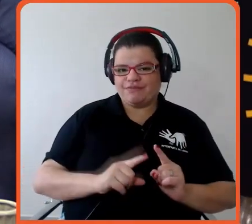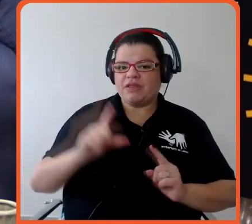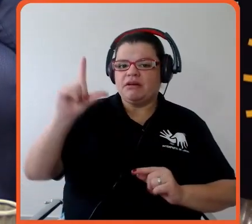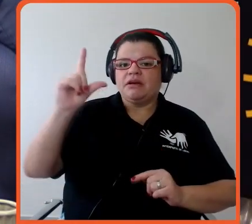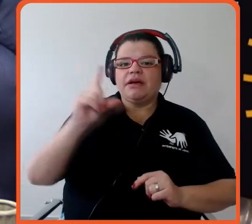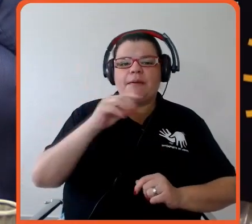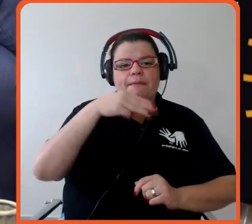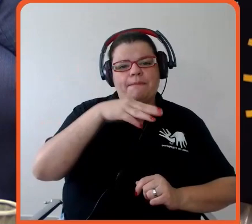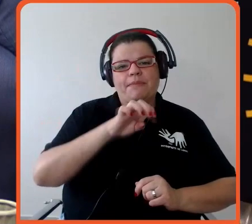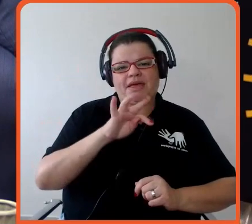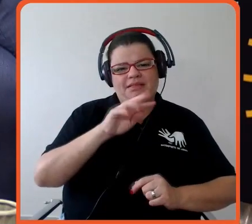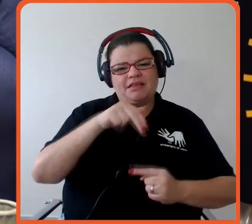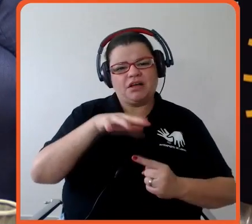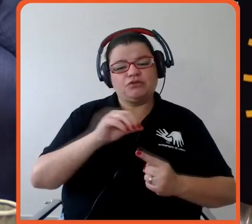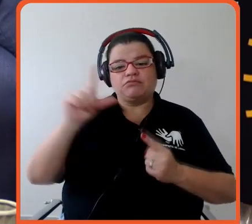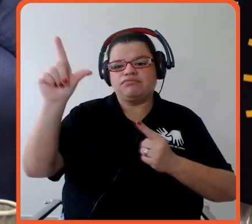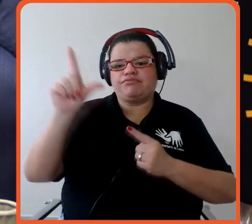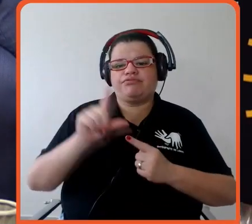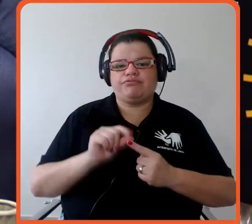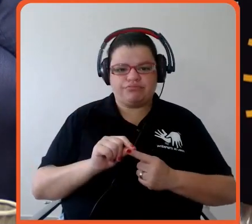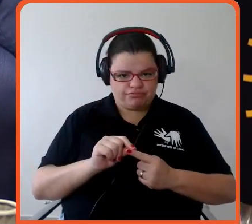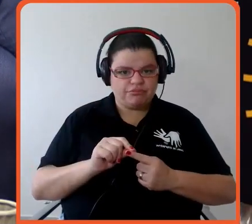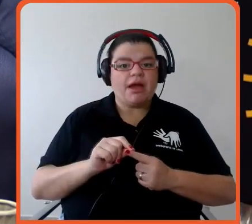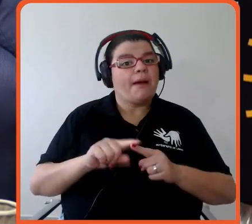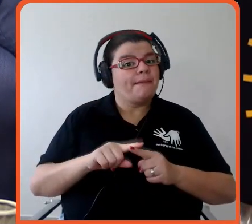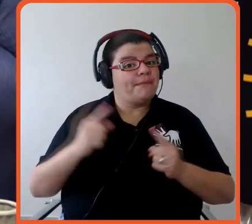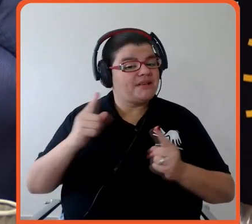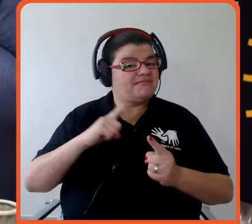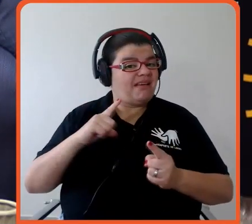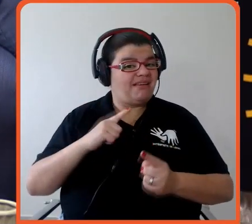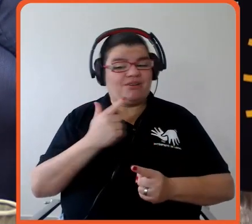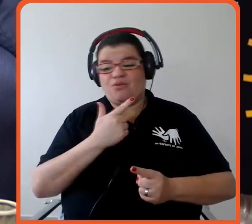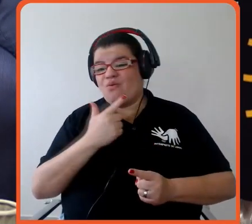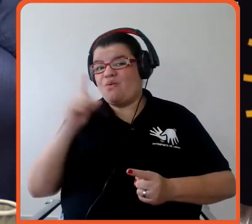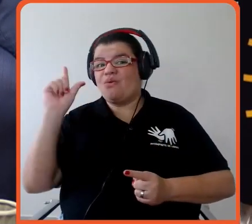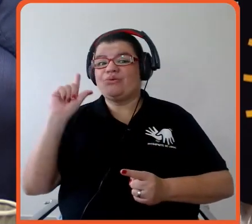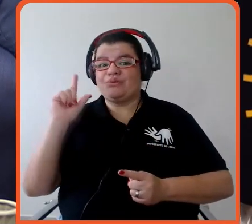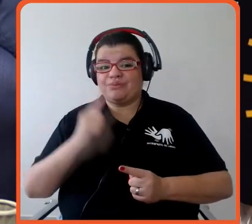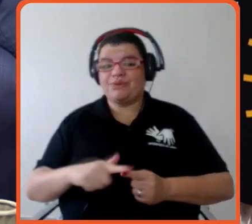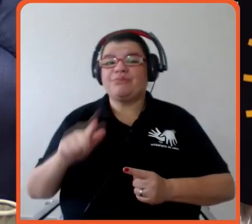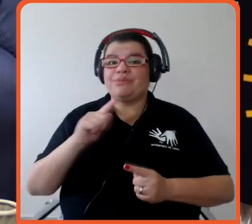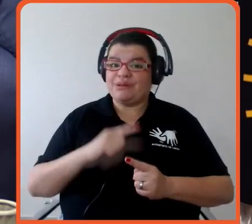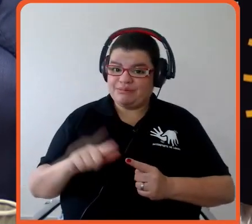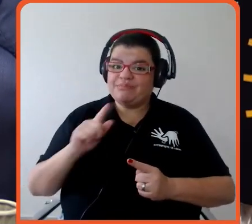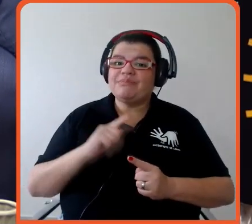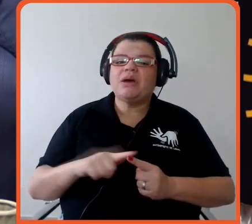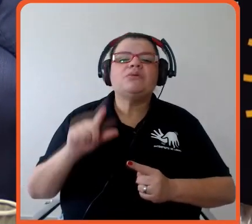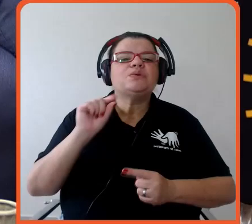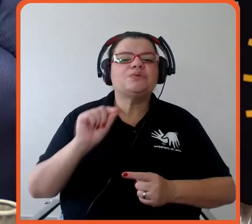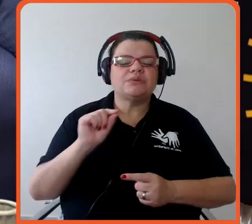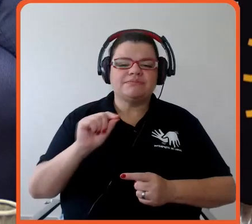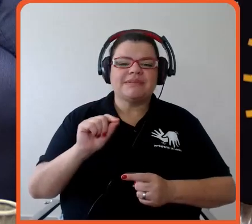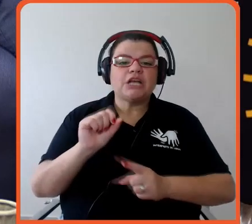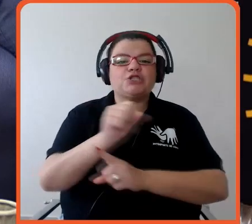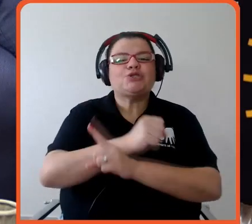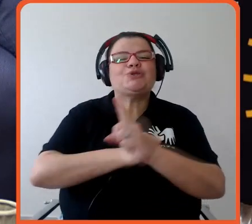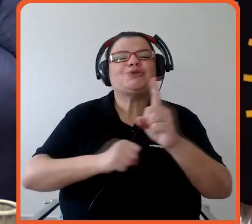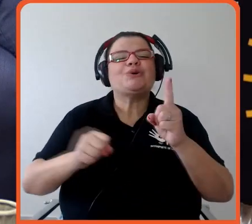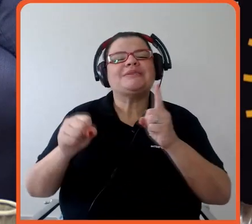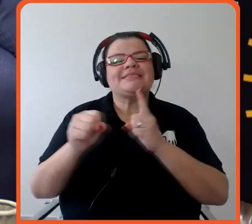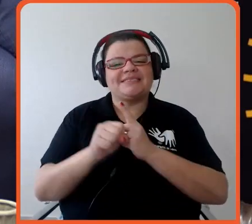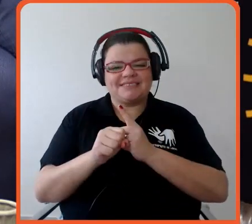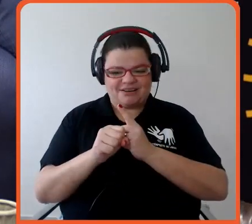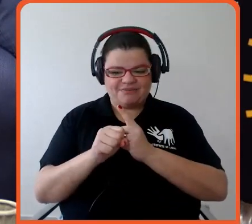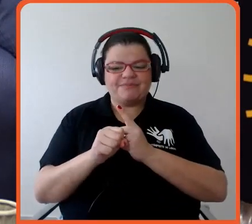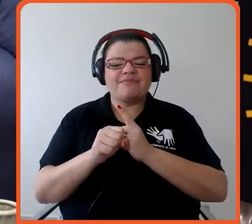ambiental imediata. Mas tem um outro aspecto que até precede esse, né, que é a questão social. Quando a gente fala da